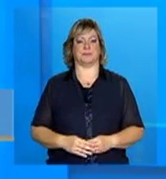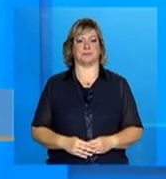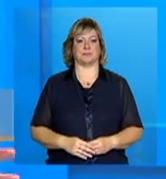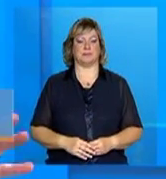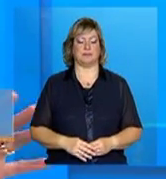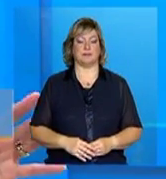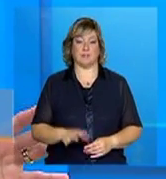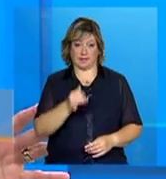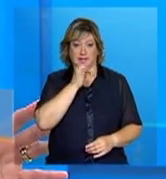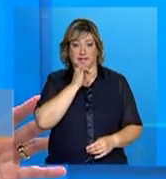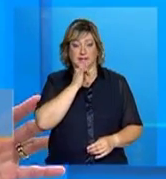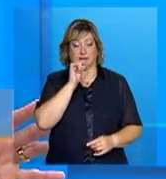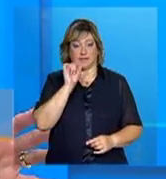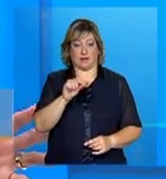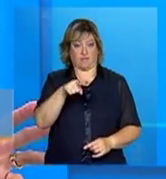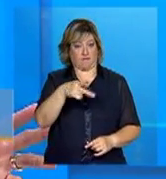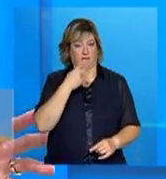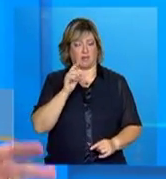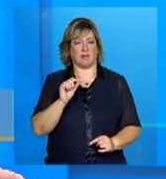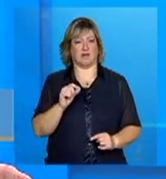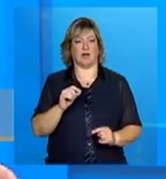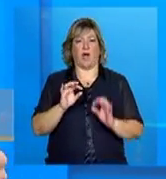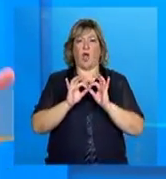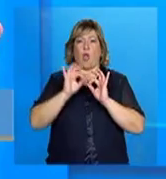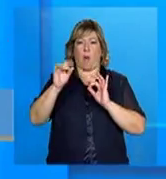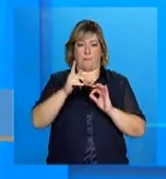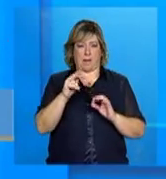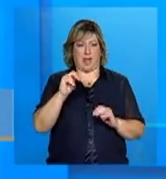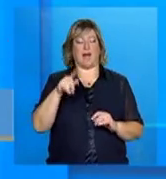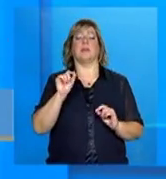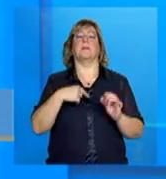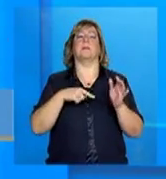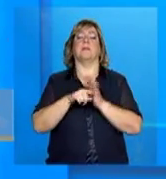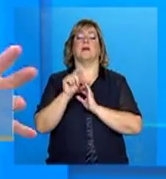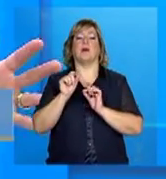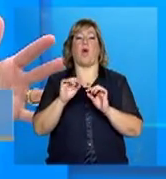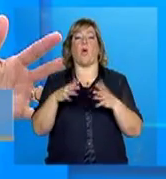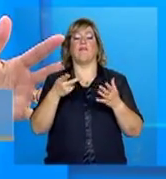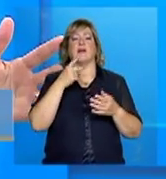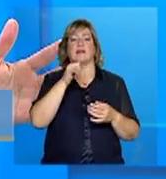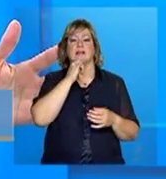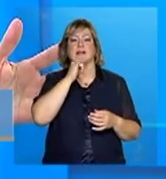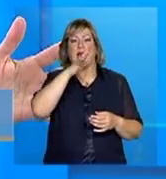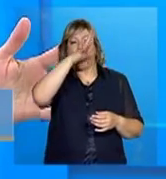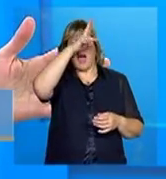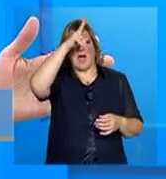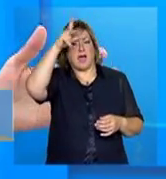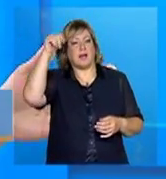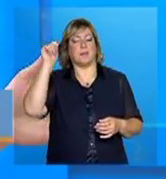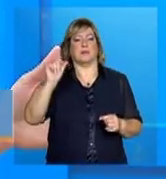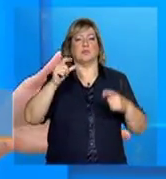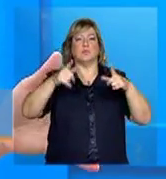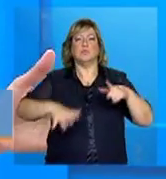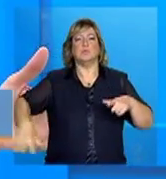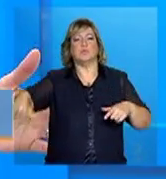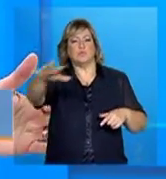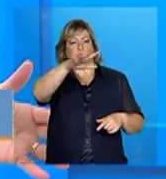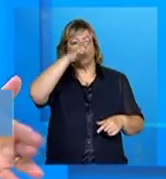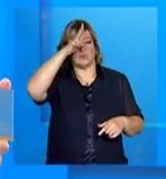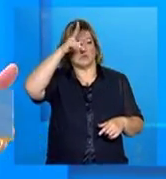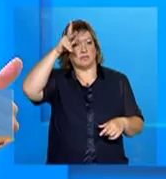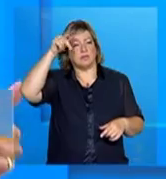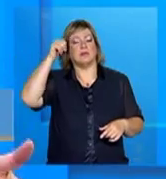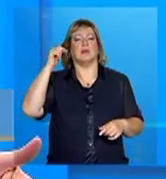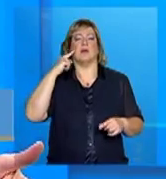então, vamos viajar, já que você falou de tão longe, vamos, assim, pensar, assim, quando você está falando em Amazônia, imagina o que deve ter de gente por ali que ainda não